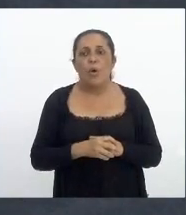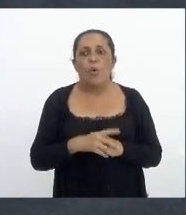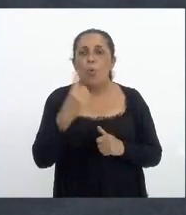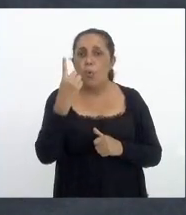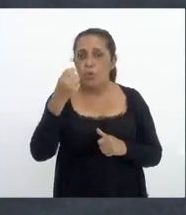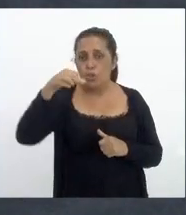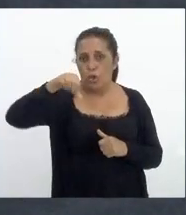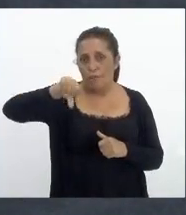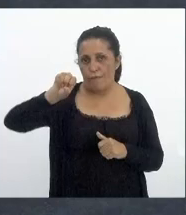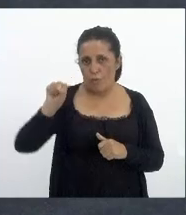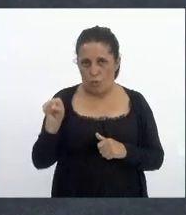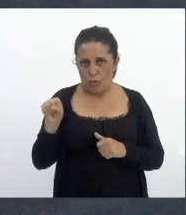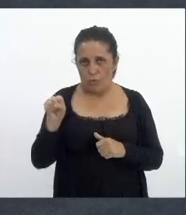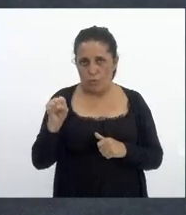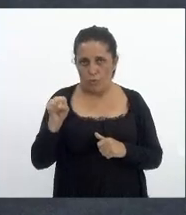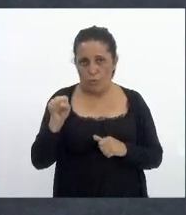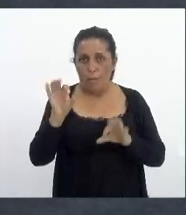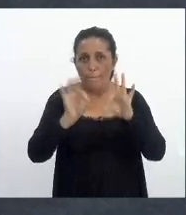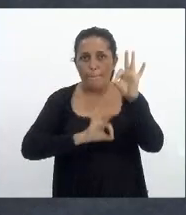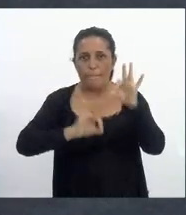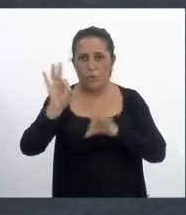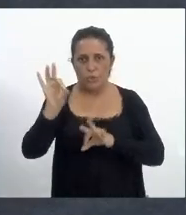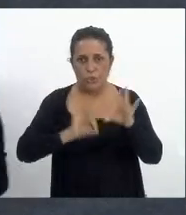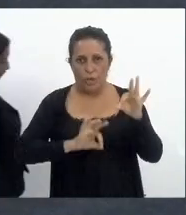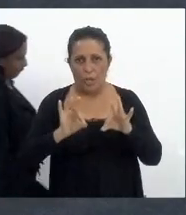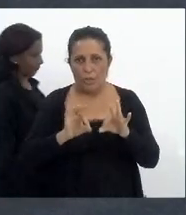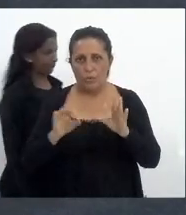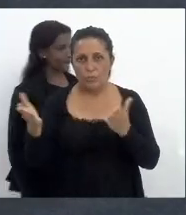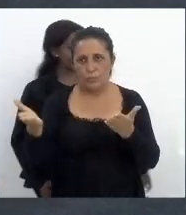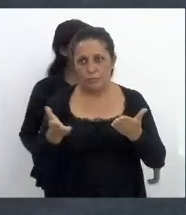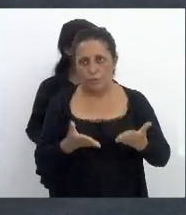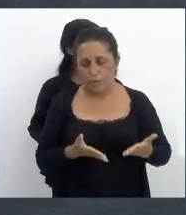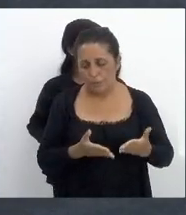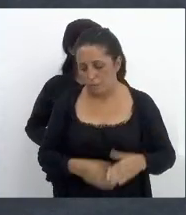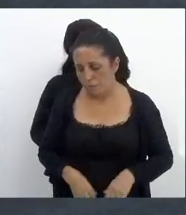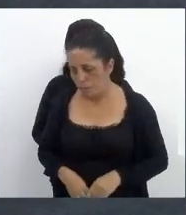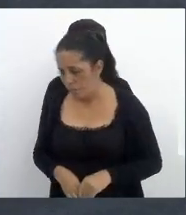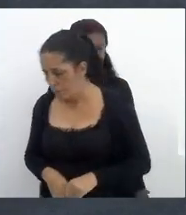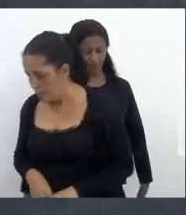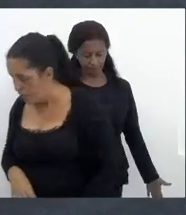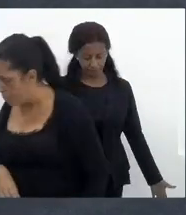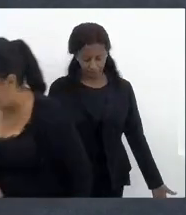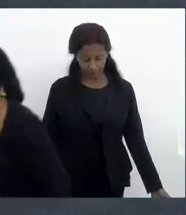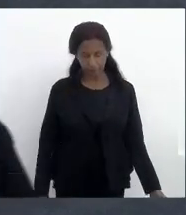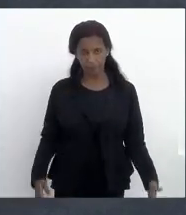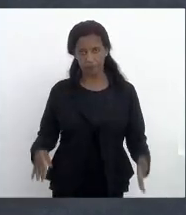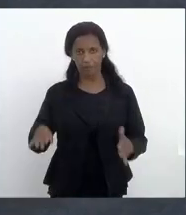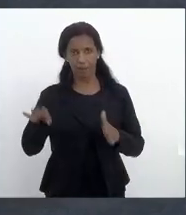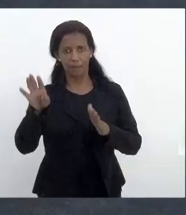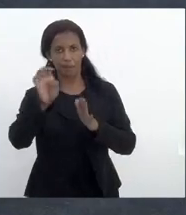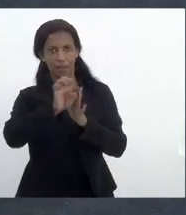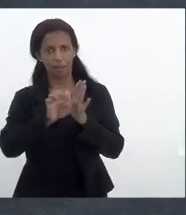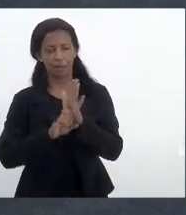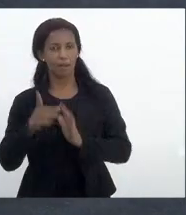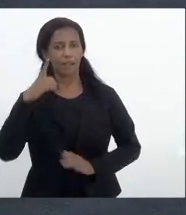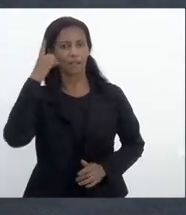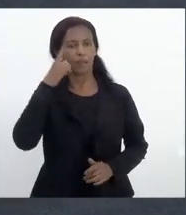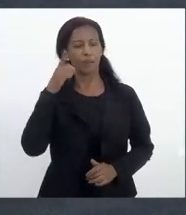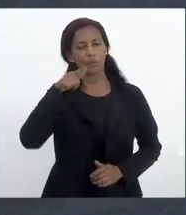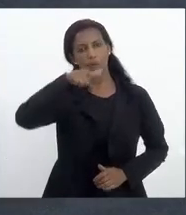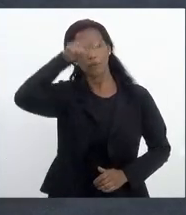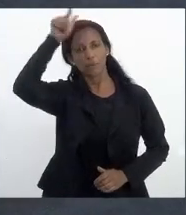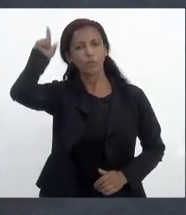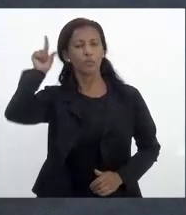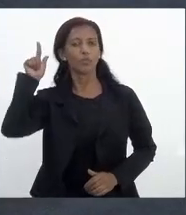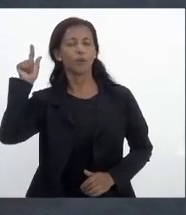198 esse projeto veio a pauta saiu para uma emenda do deputado Luiz Paulo duas emendas do